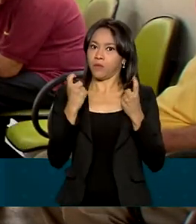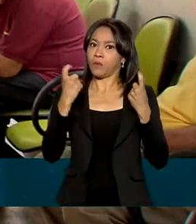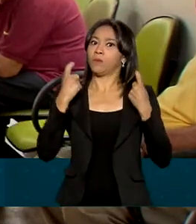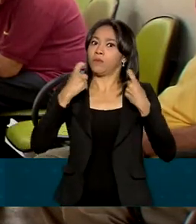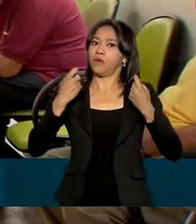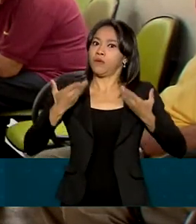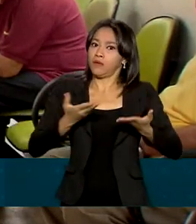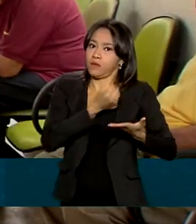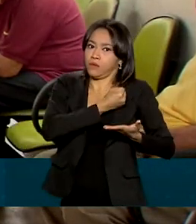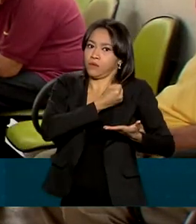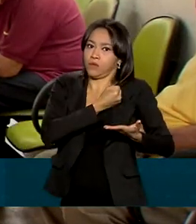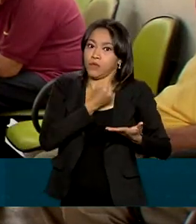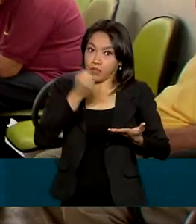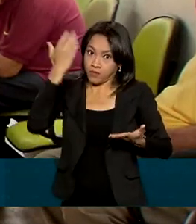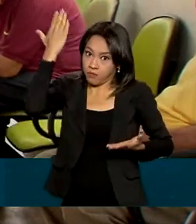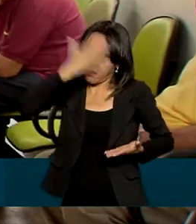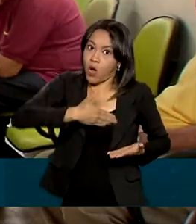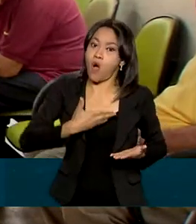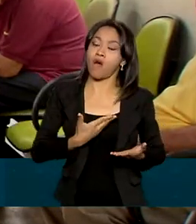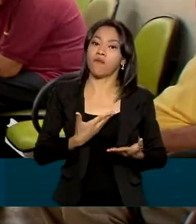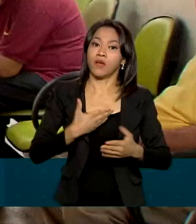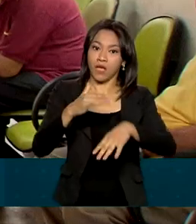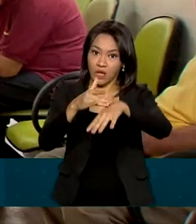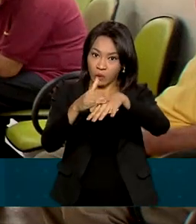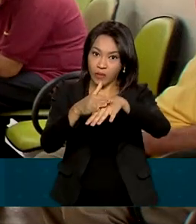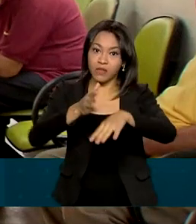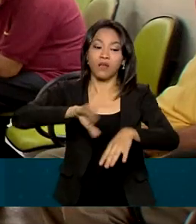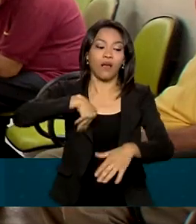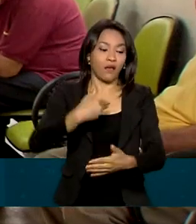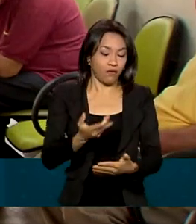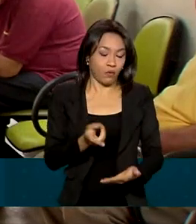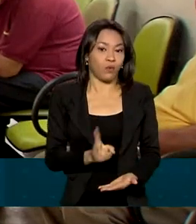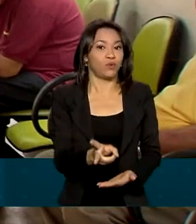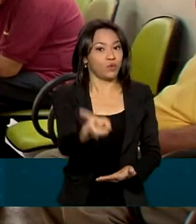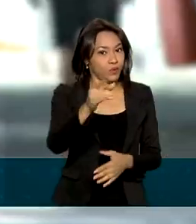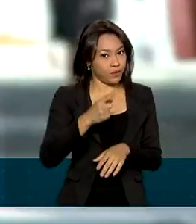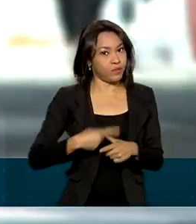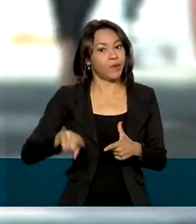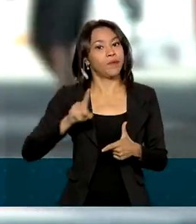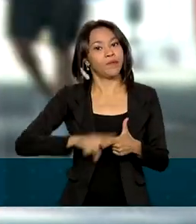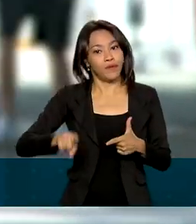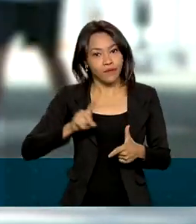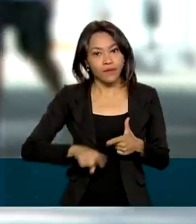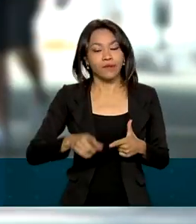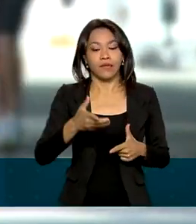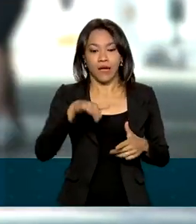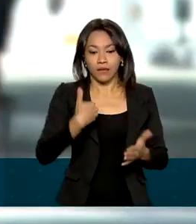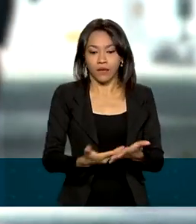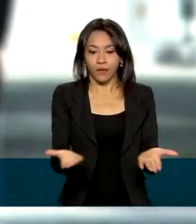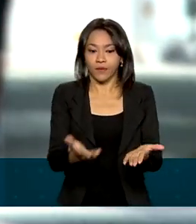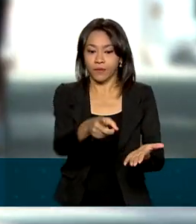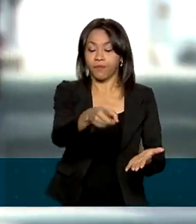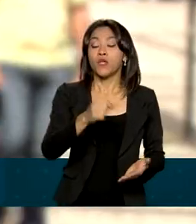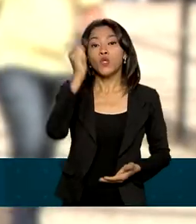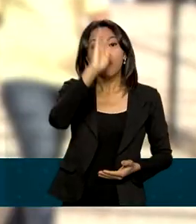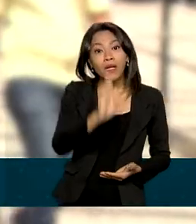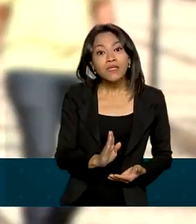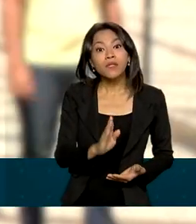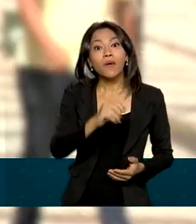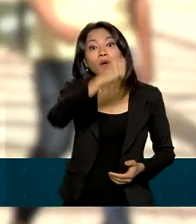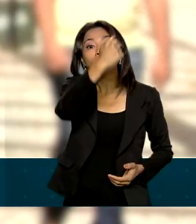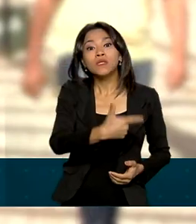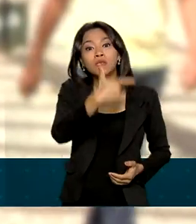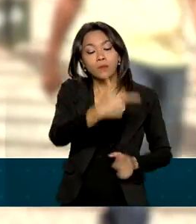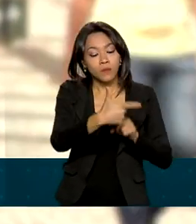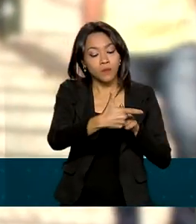comprova que a ranceníase permanece como um problema de saúde pública. Dados apontam que o Brasil é o segundo